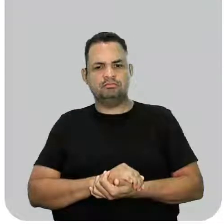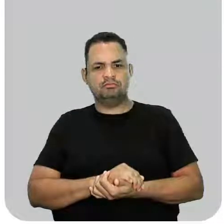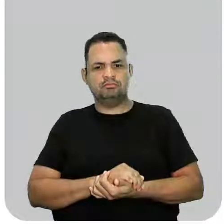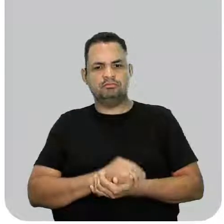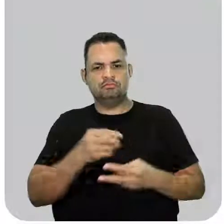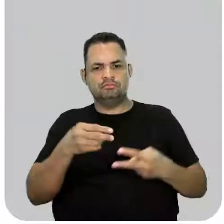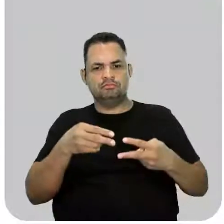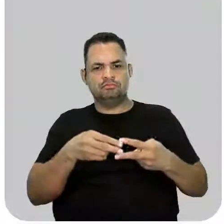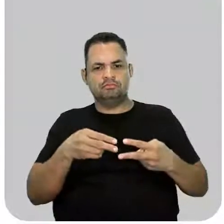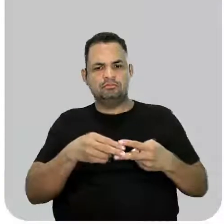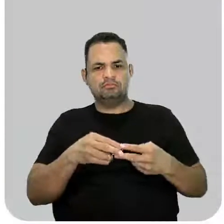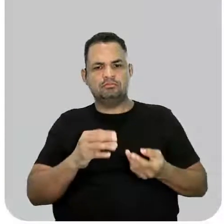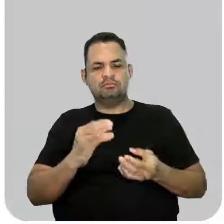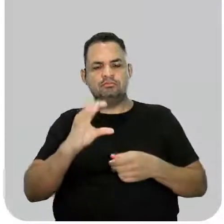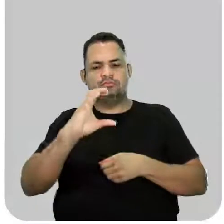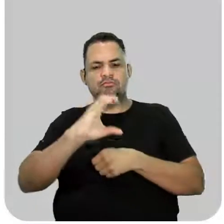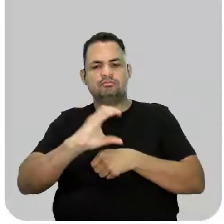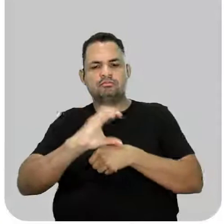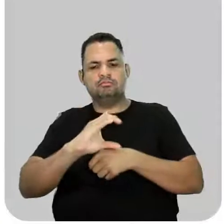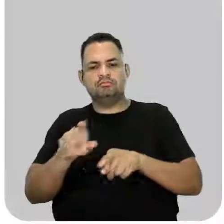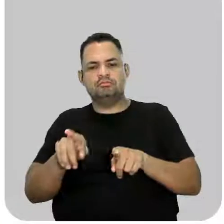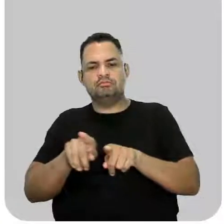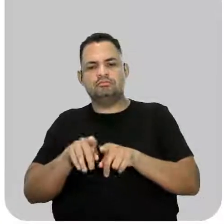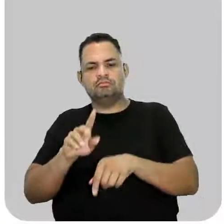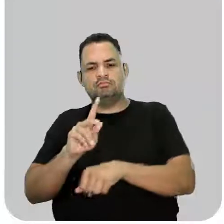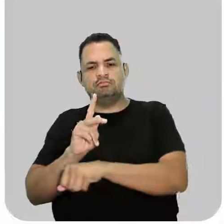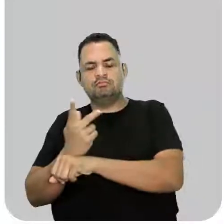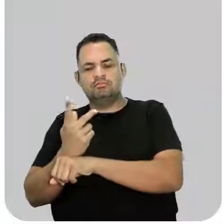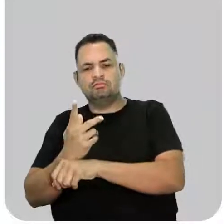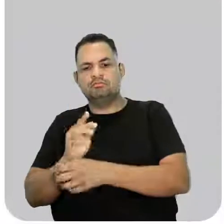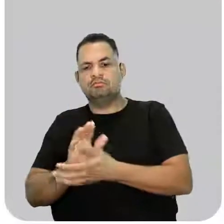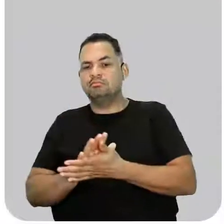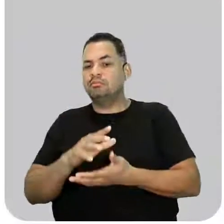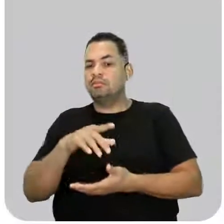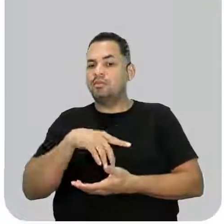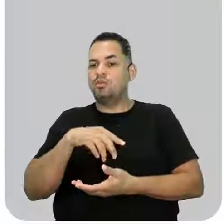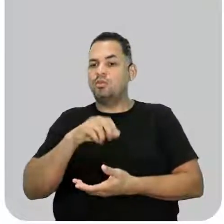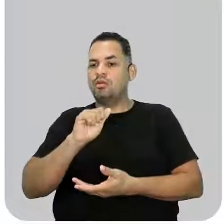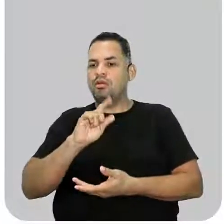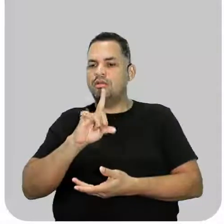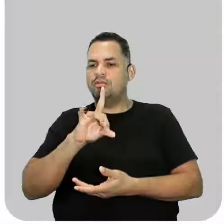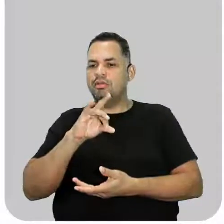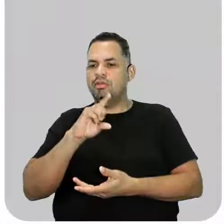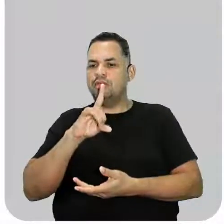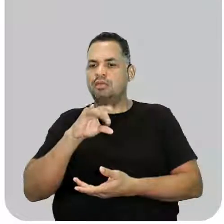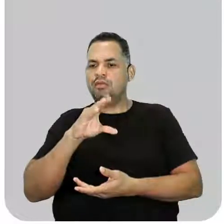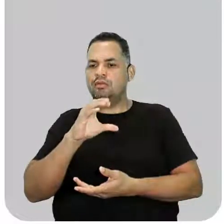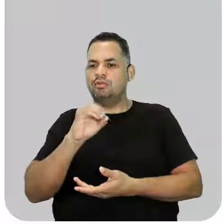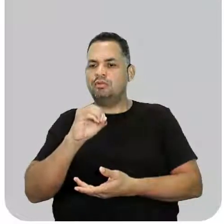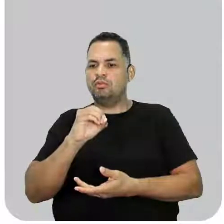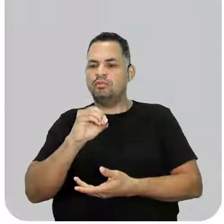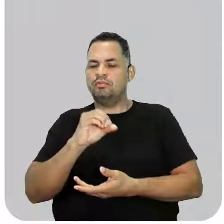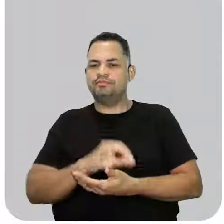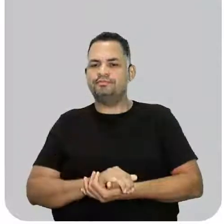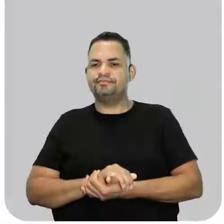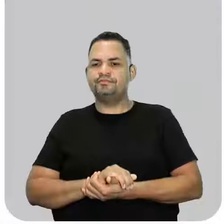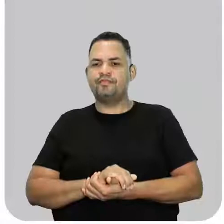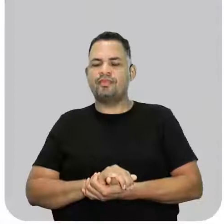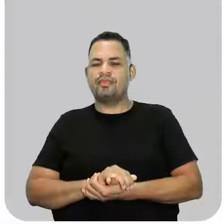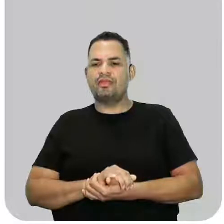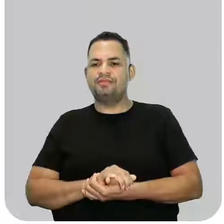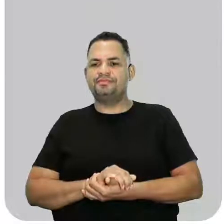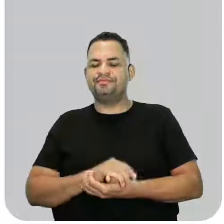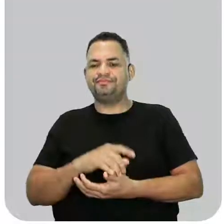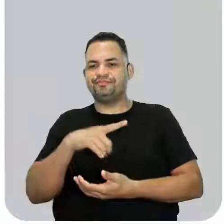dupla com o oxigênio e o hidrogênio. Eu tenho um aldeído, não tem hidroxila. Aqui a mesma coisa. No 5 eu vou ter